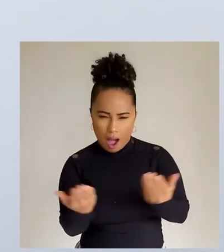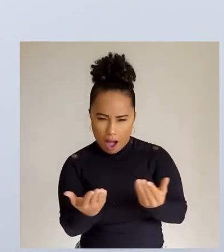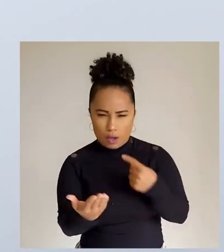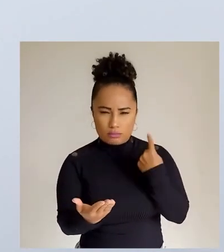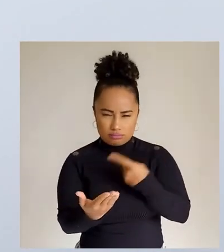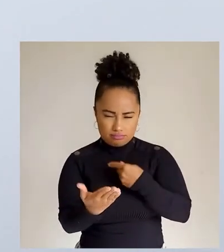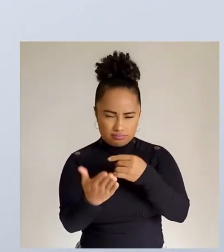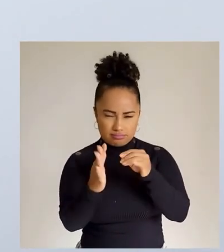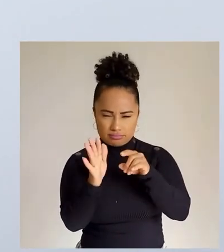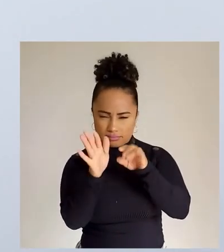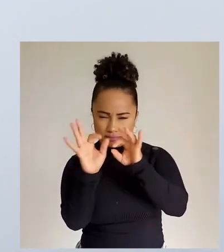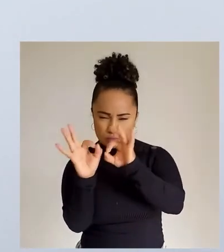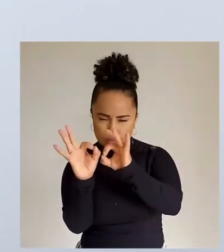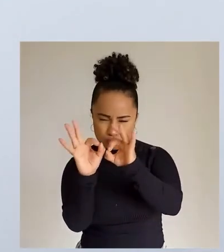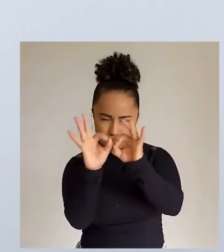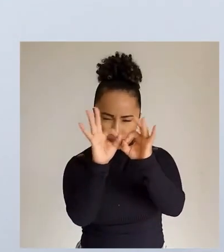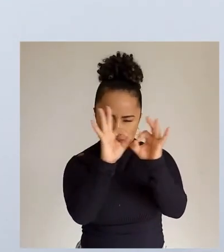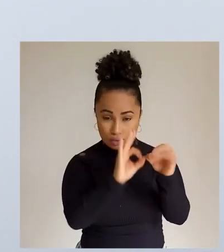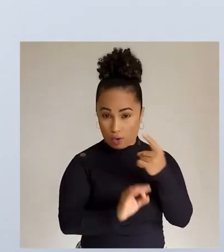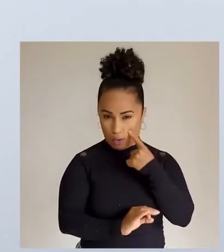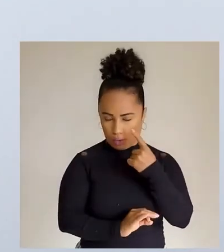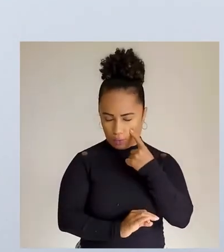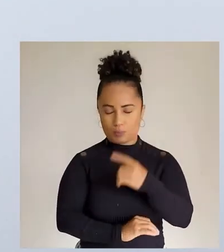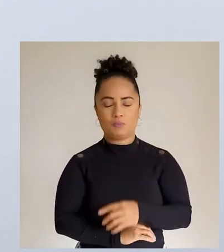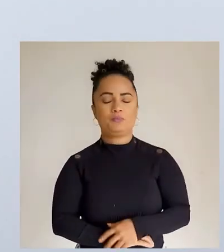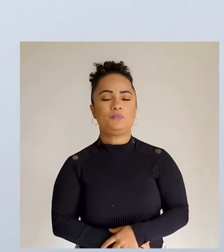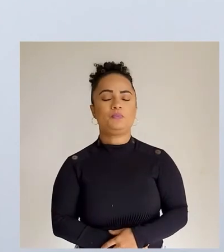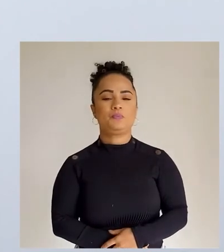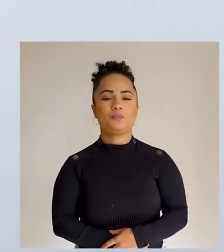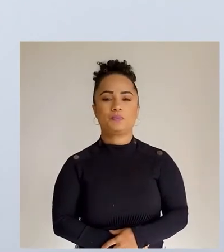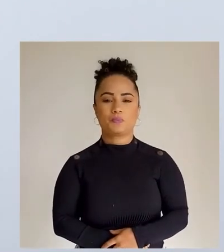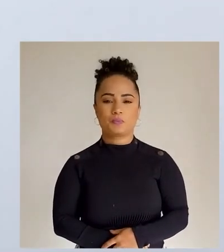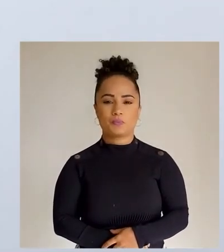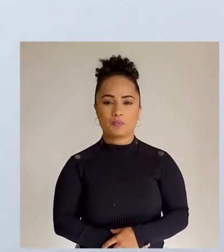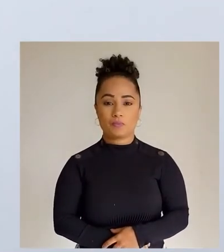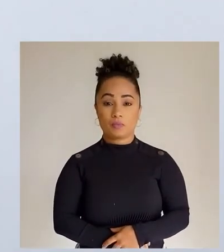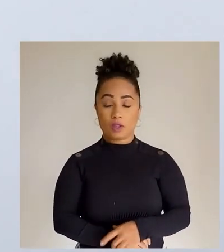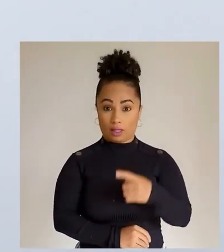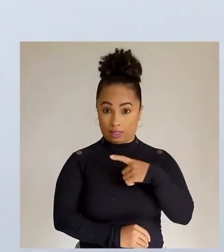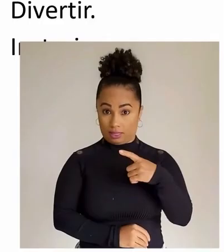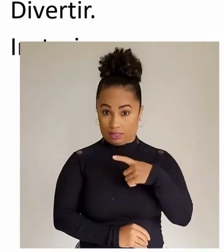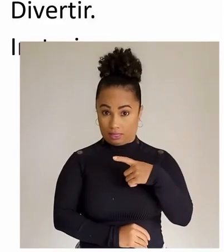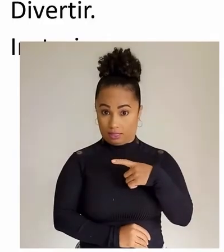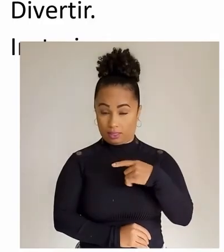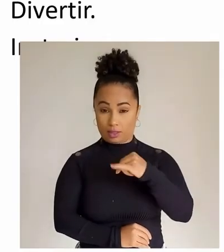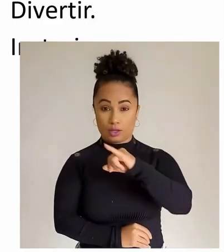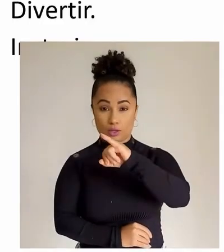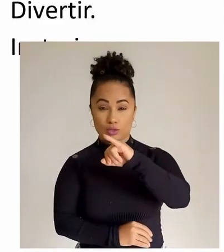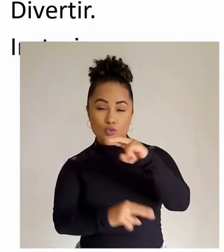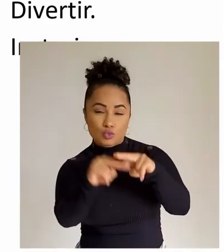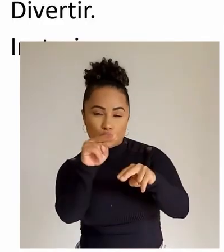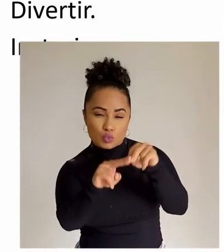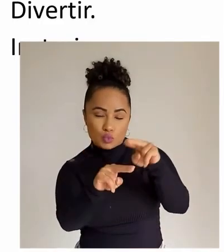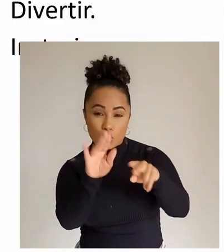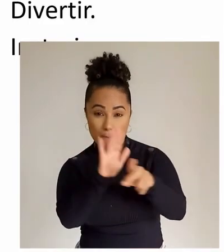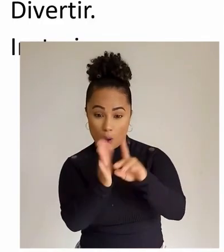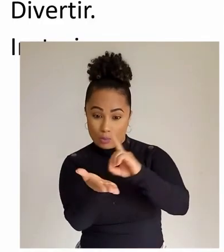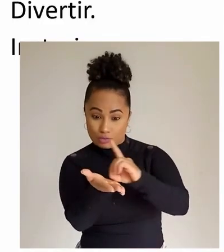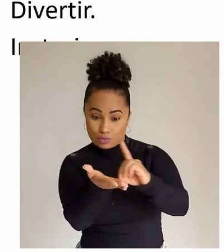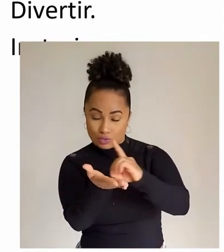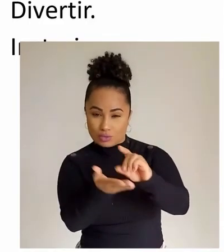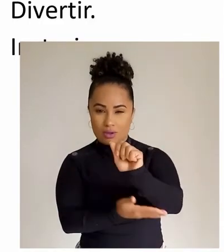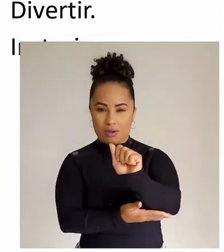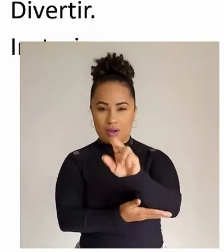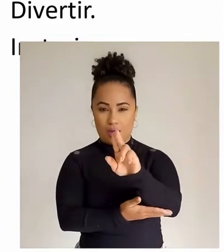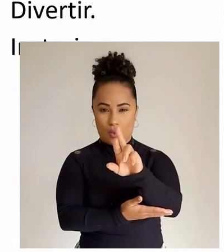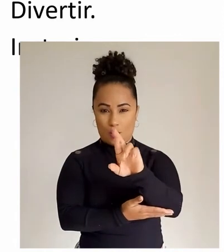verbetes que nós vamos analisar agora. Vamos ler o texto da questão. Diz assim, edição Júnior do